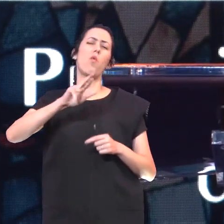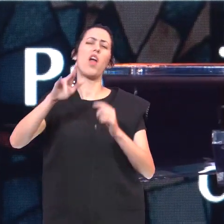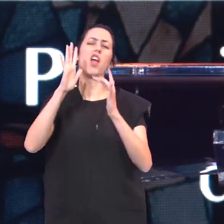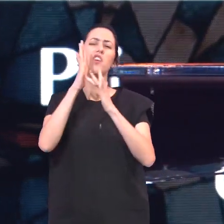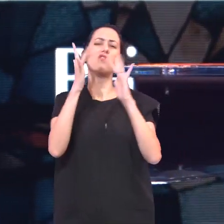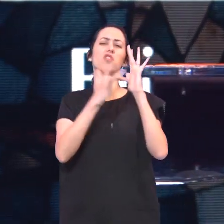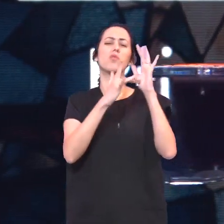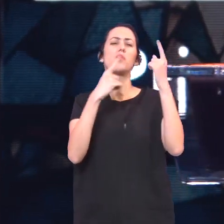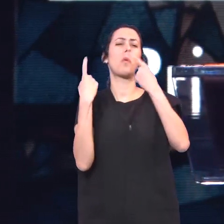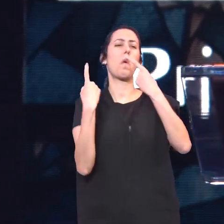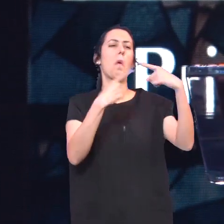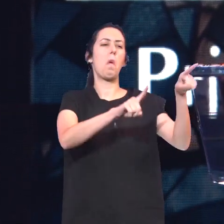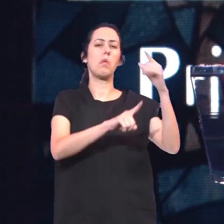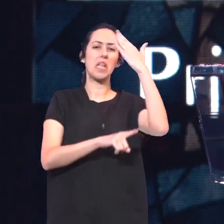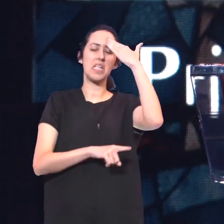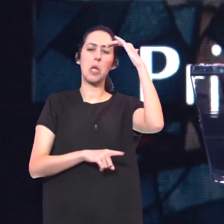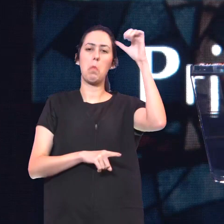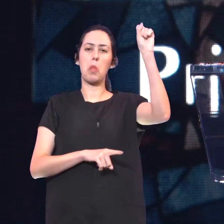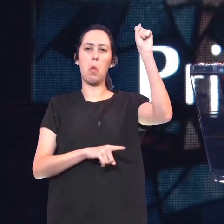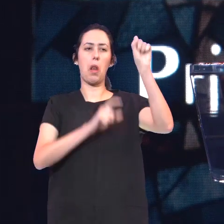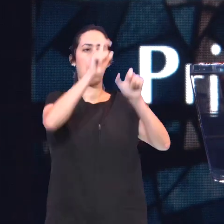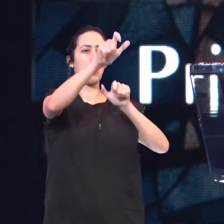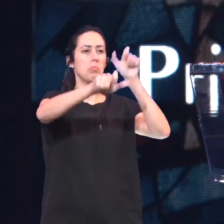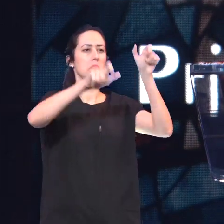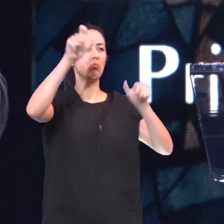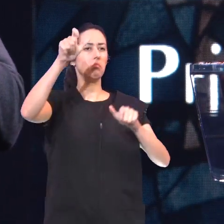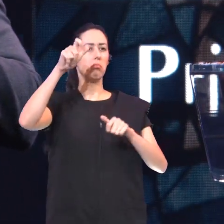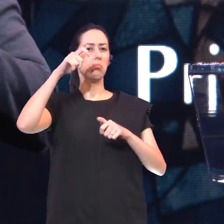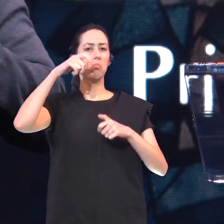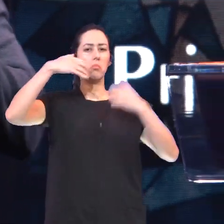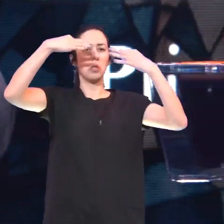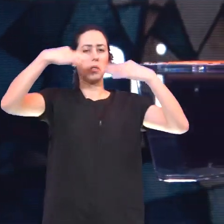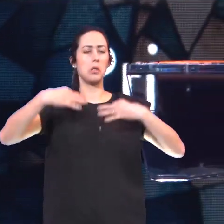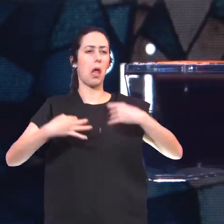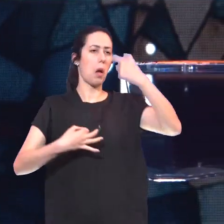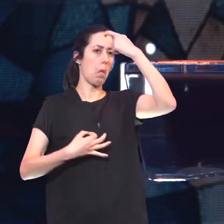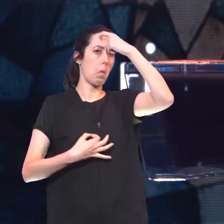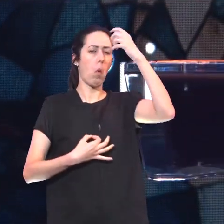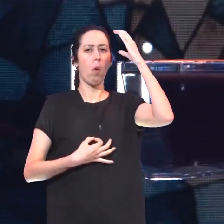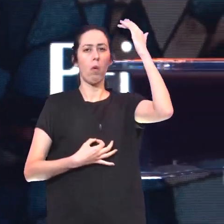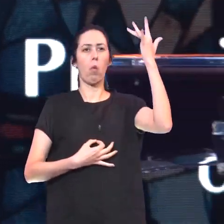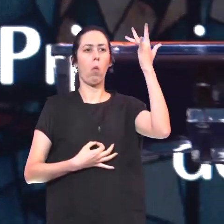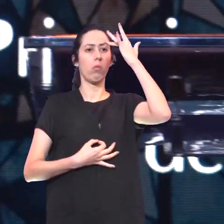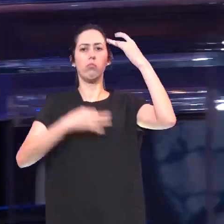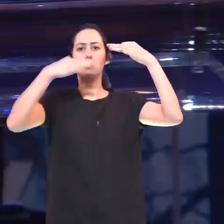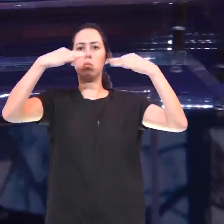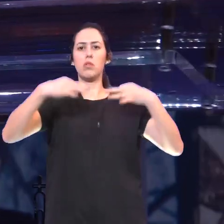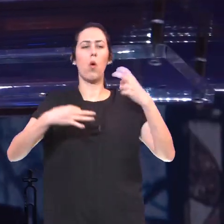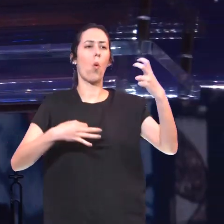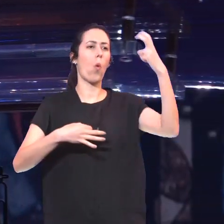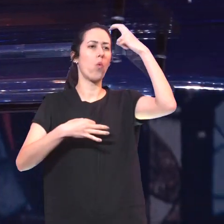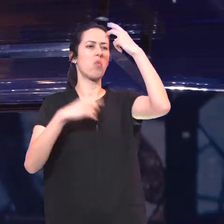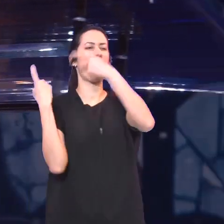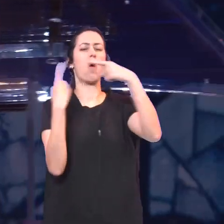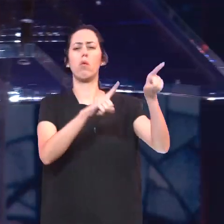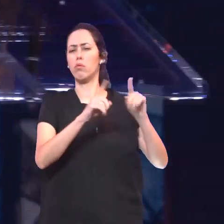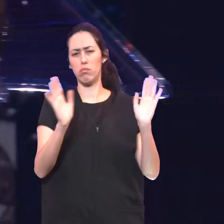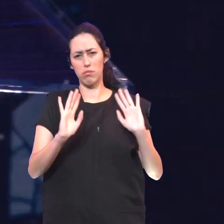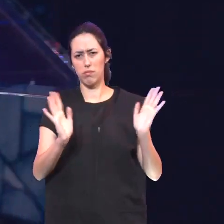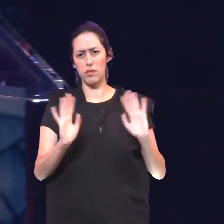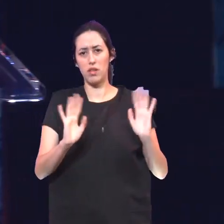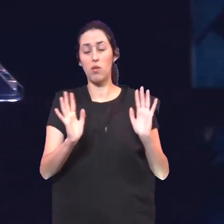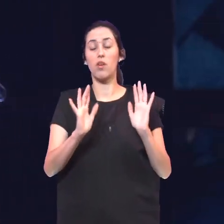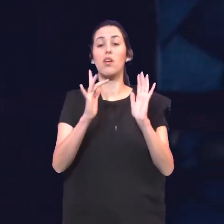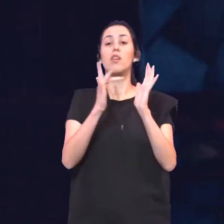opondo A sabedoria A prudência O entendimento Ou a cultura O que Jesus Está se